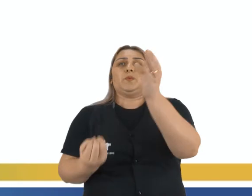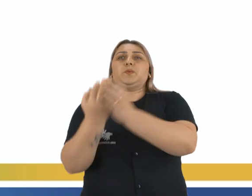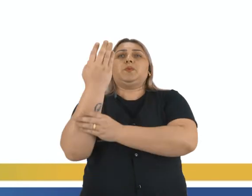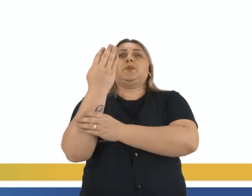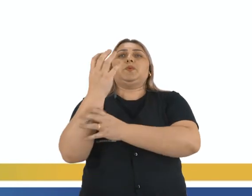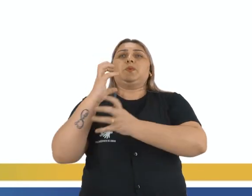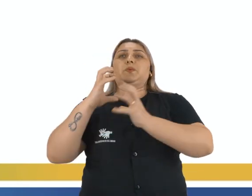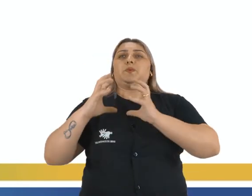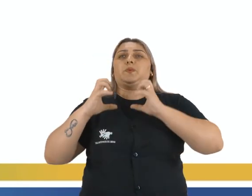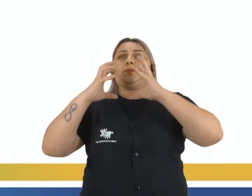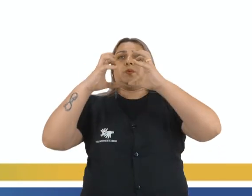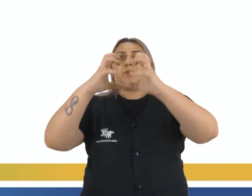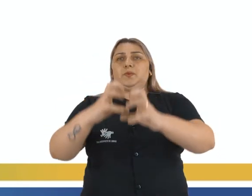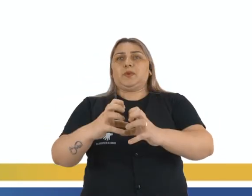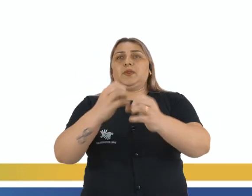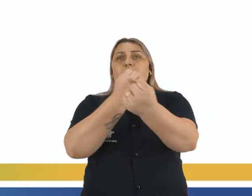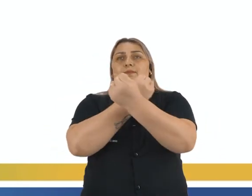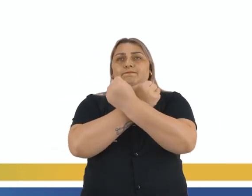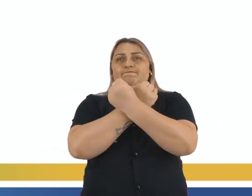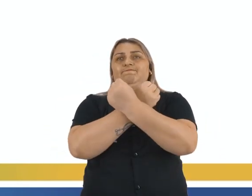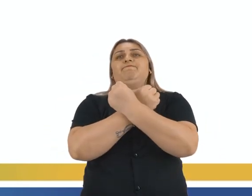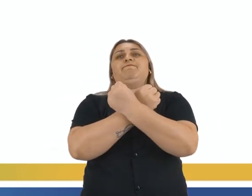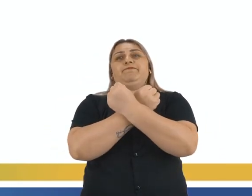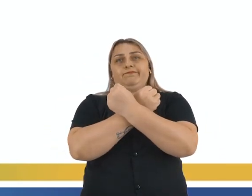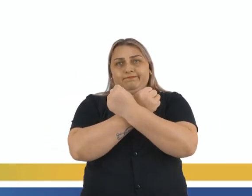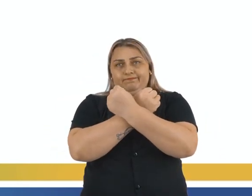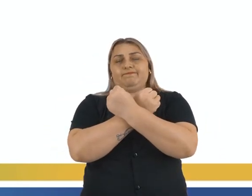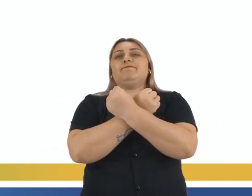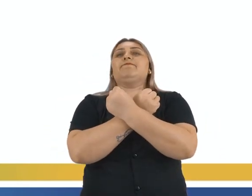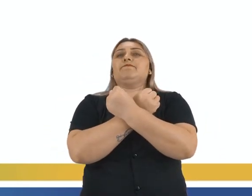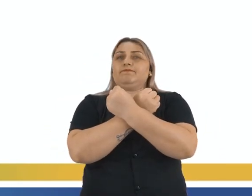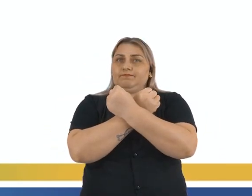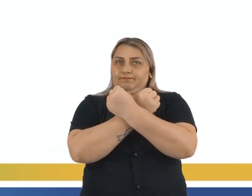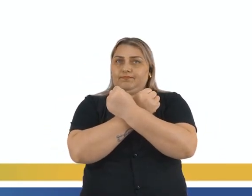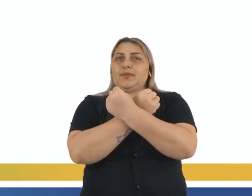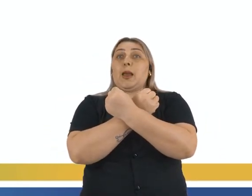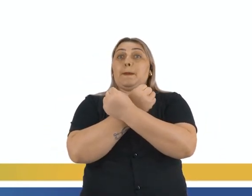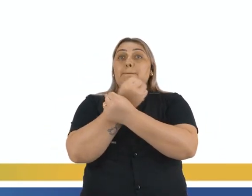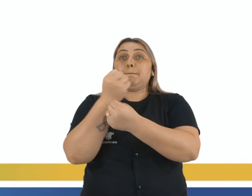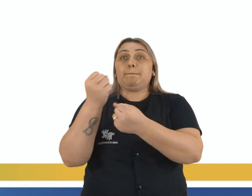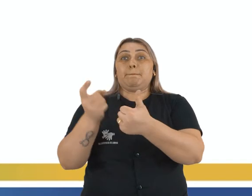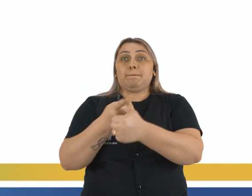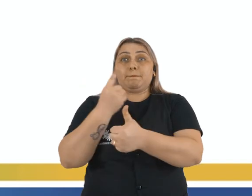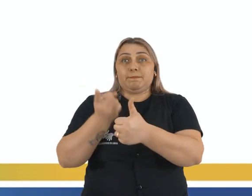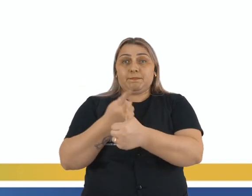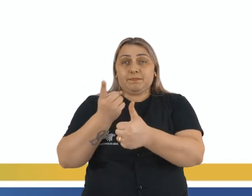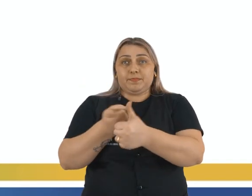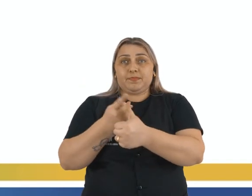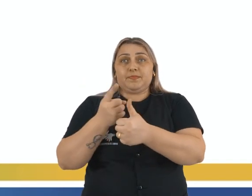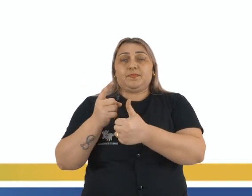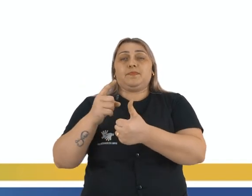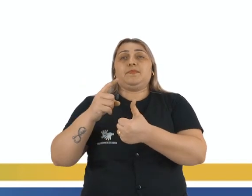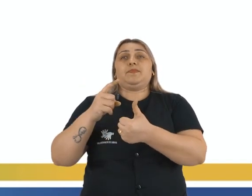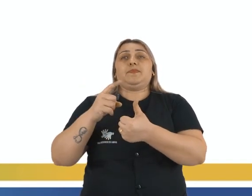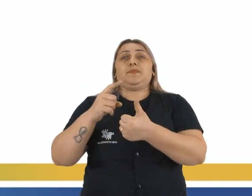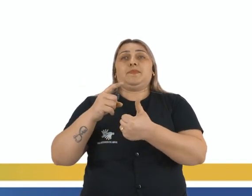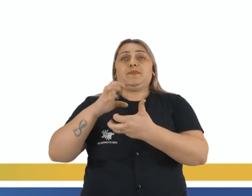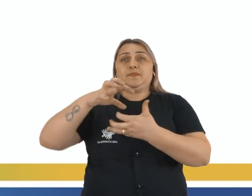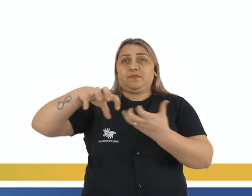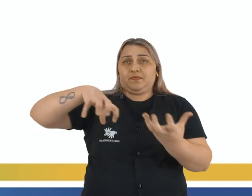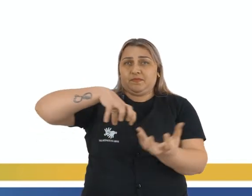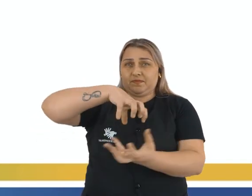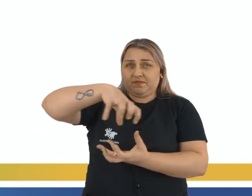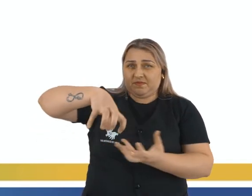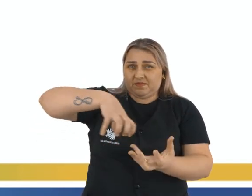rebelião de escravos. Isso mesmo, vai ser a primeira rebelião, ou revolta, né,